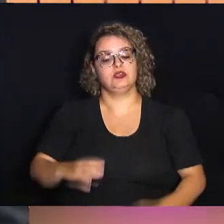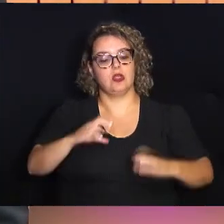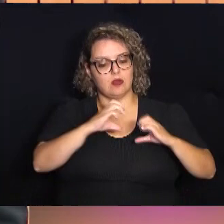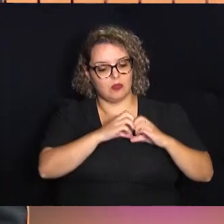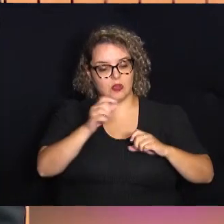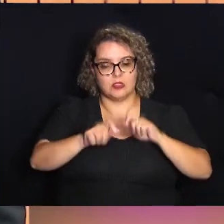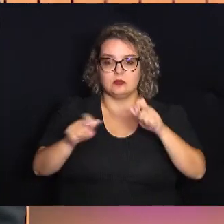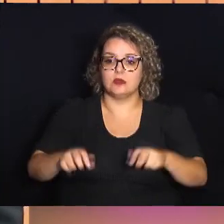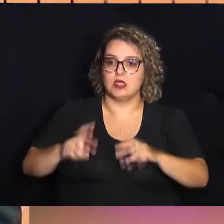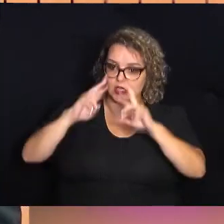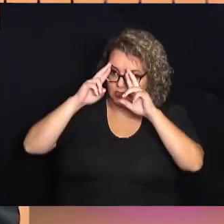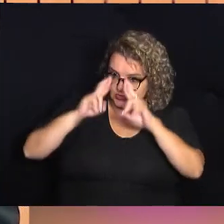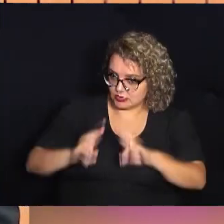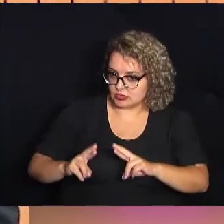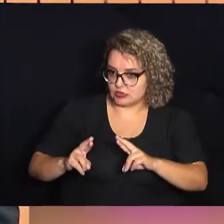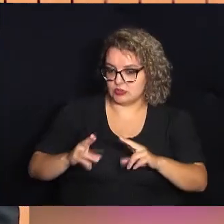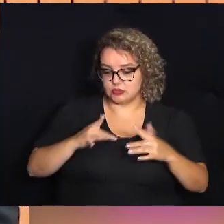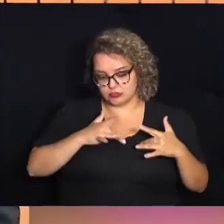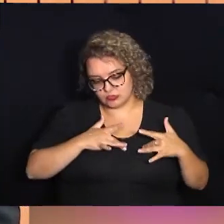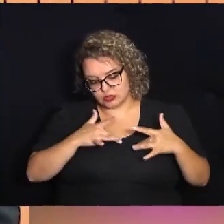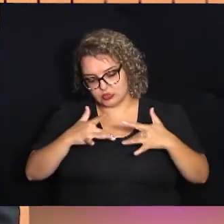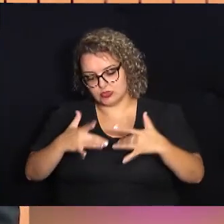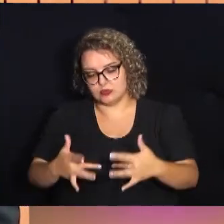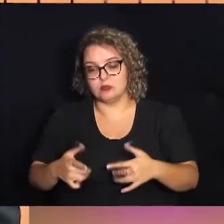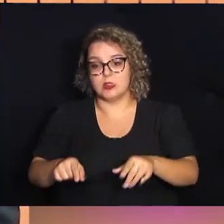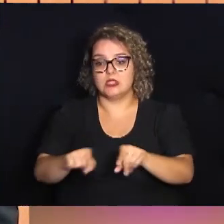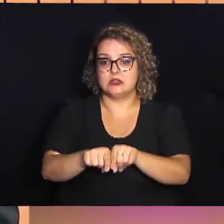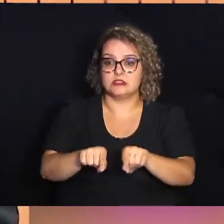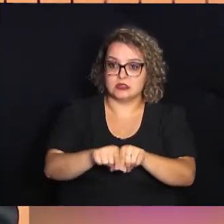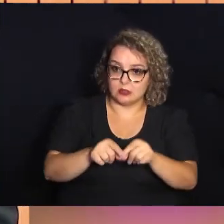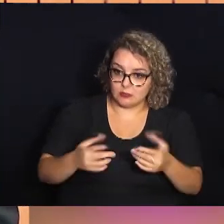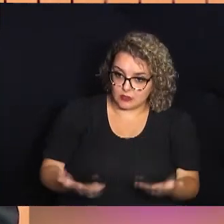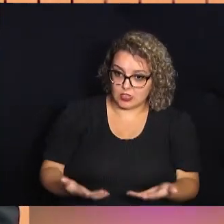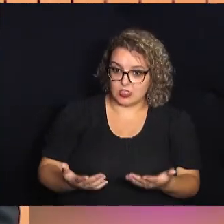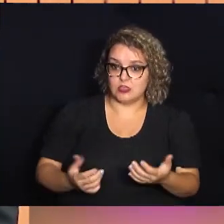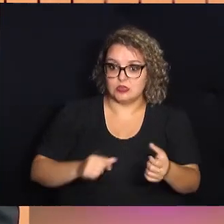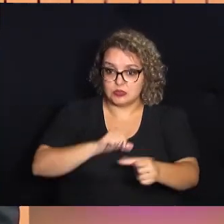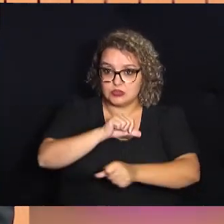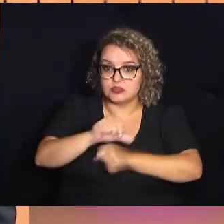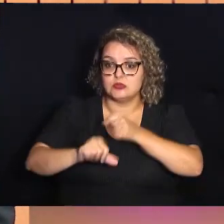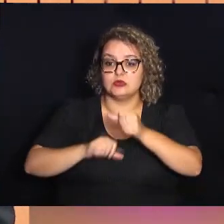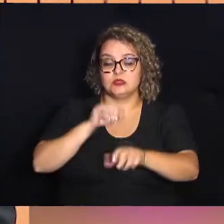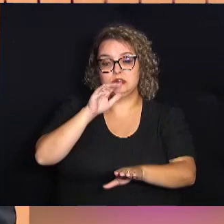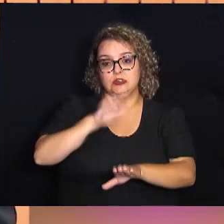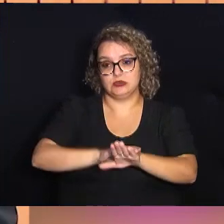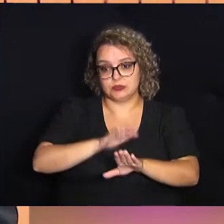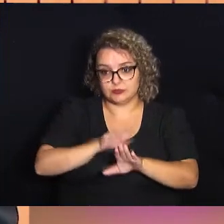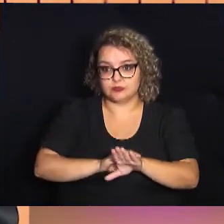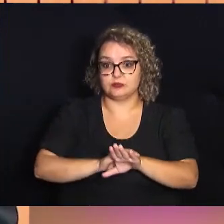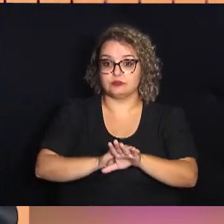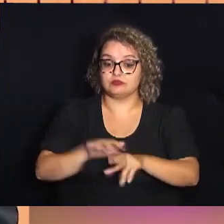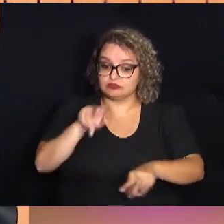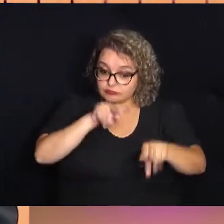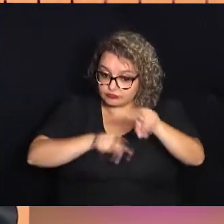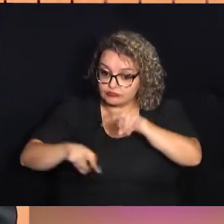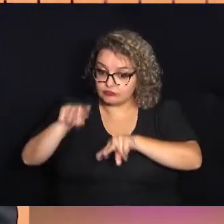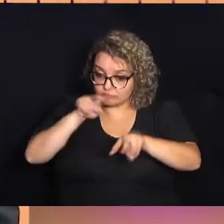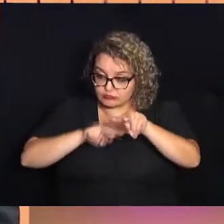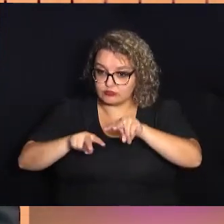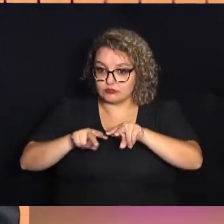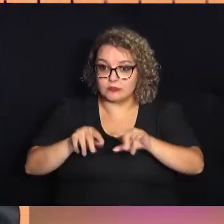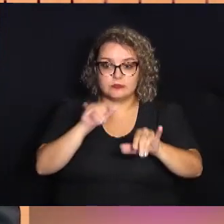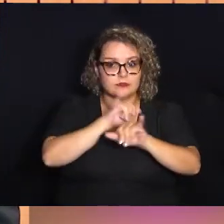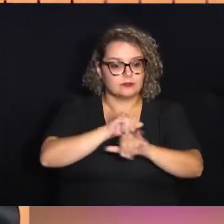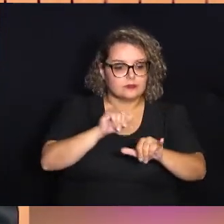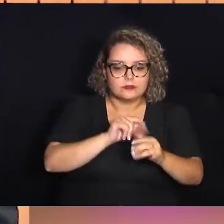de amor ao próximo, respeito e solidariedade, mas também o transformam em ações palpáveis,